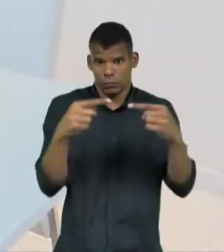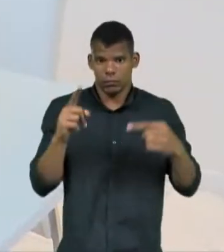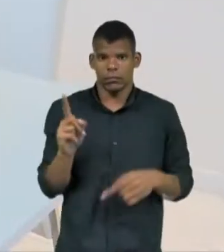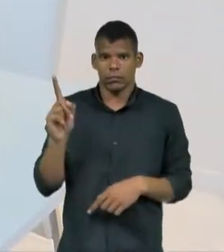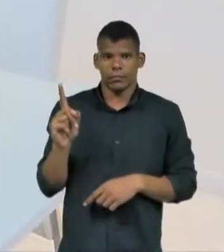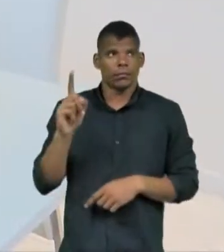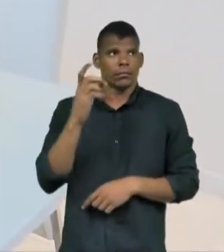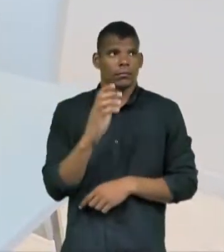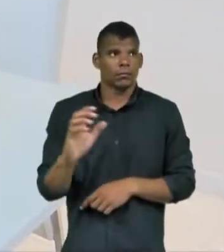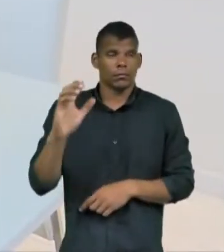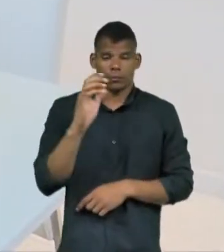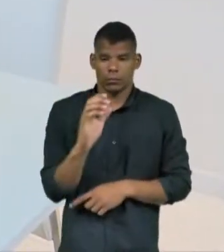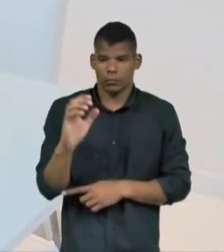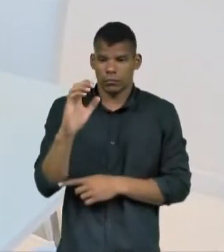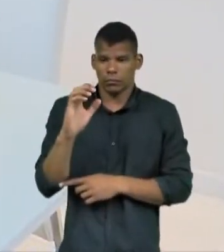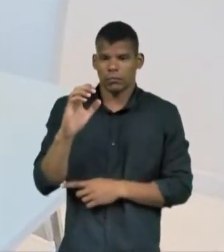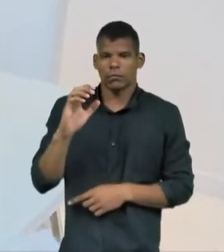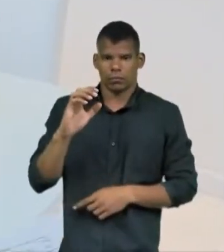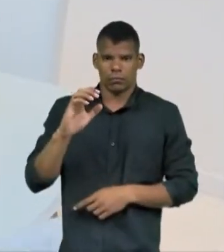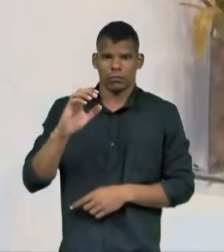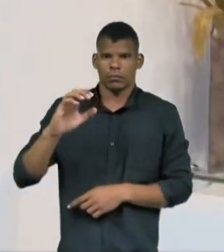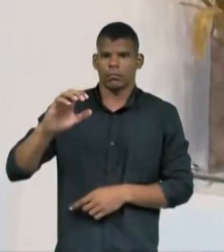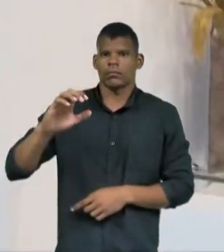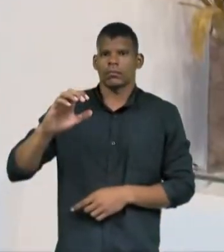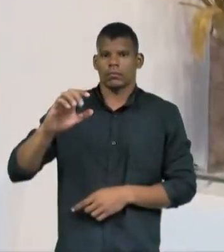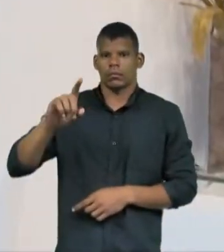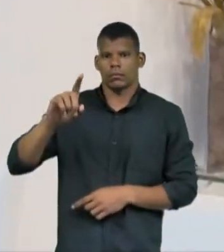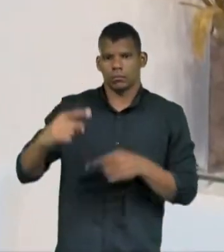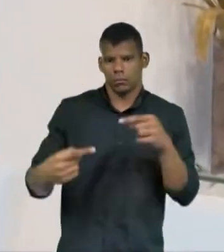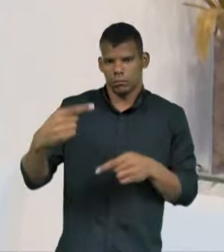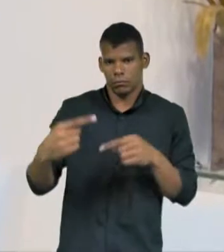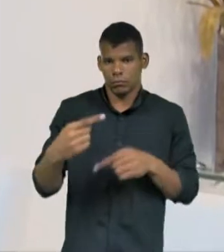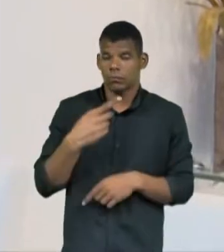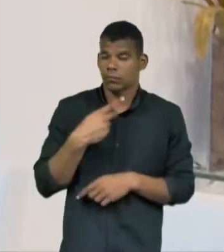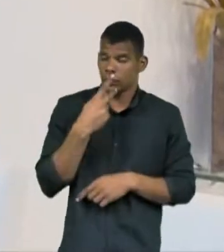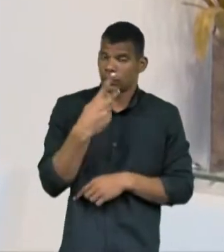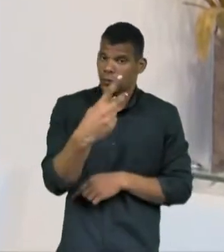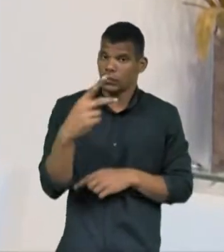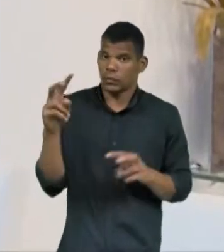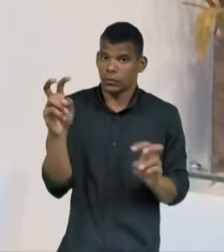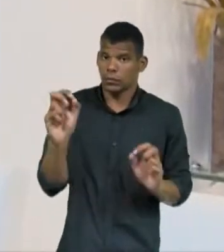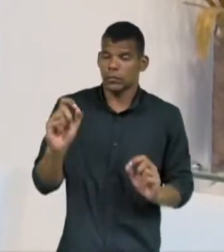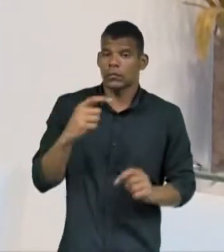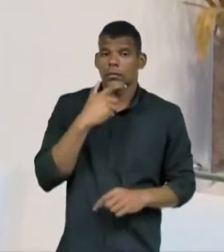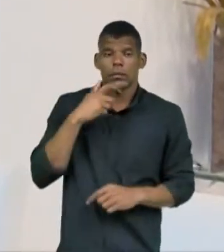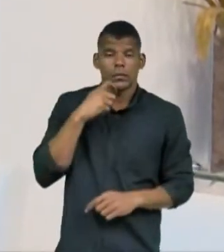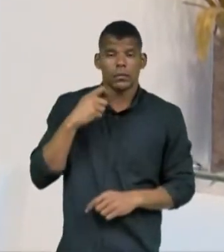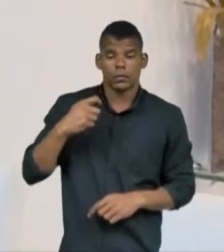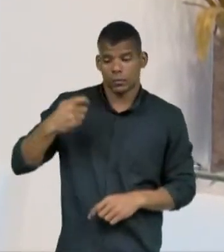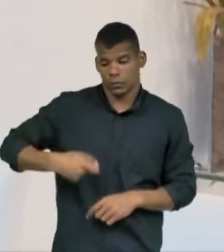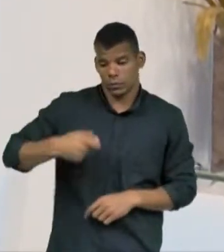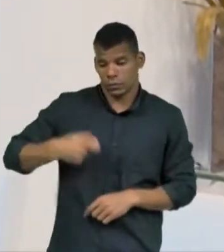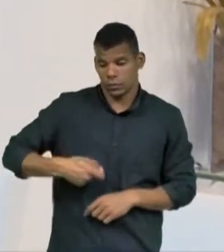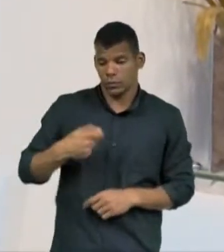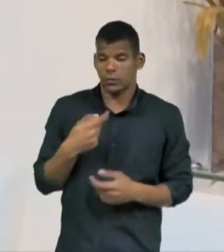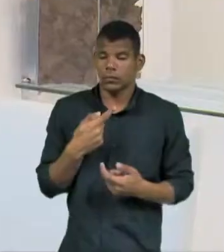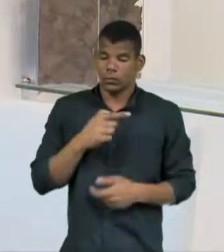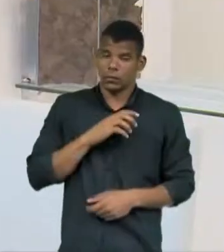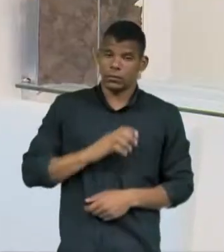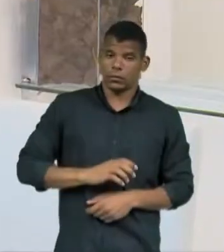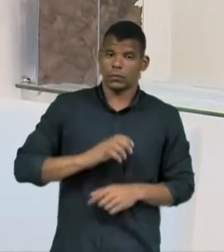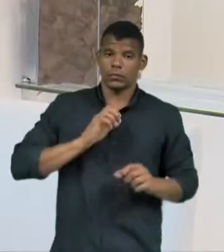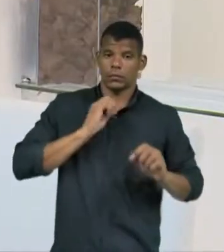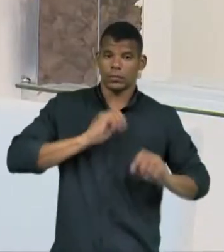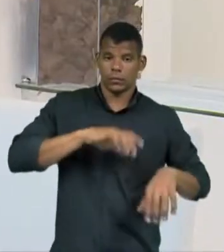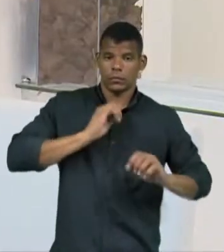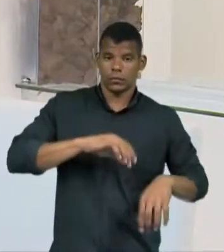machismo ainda é o principal ponto a ser discutido por meio de uma educação cidadã quando se relaciona a gênero. É